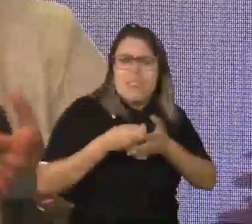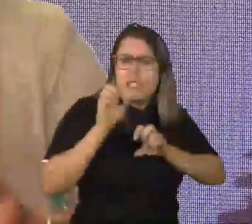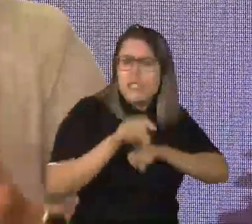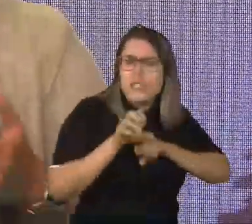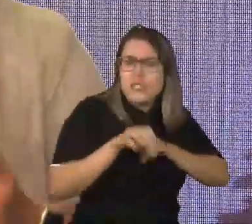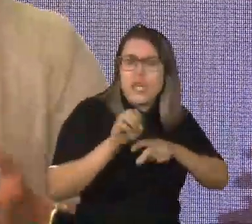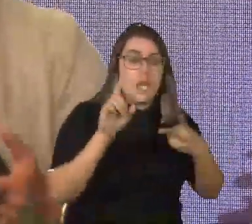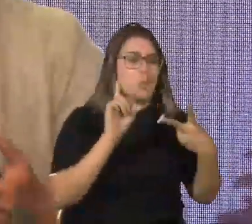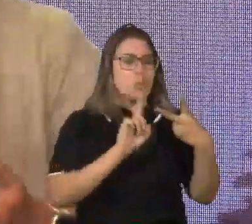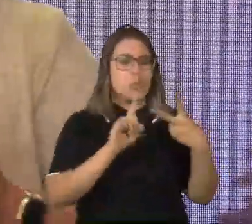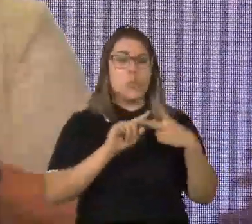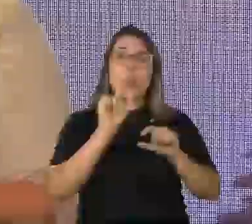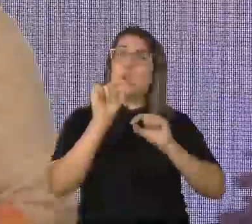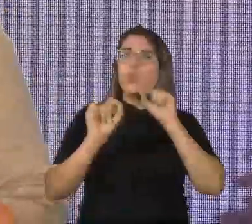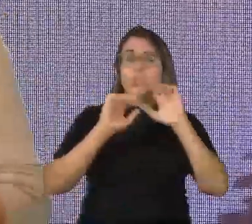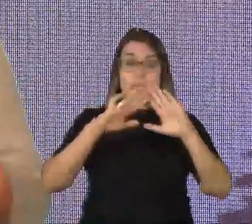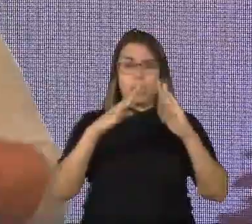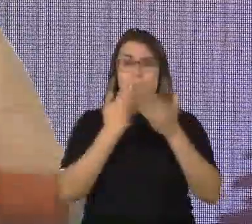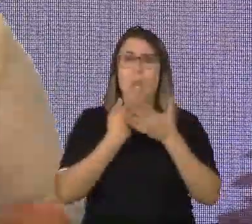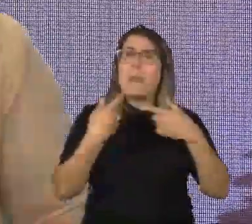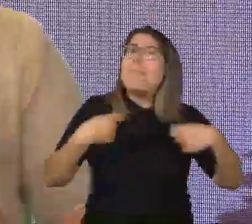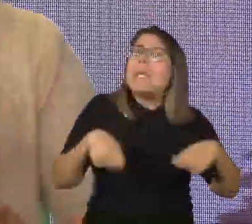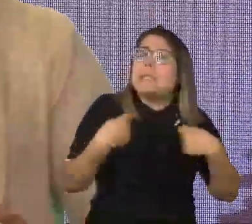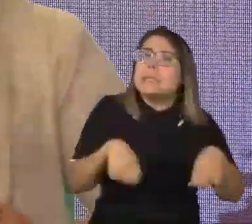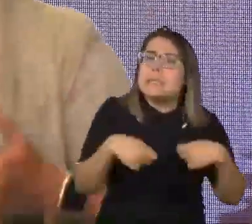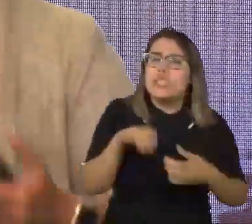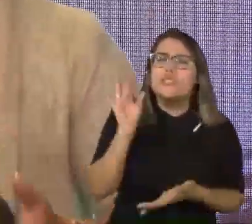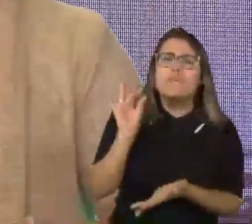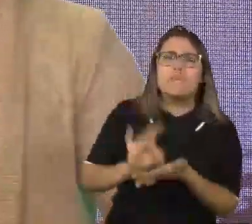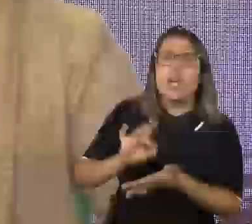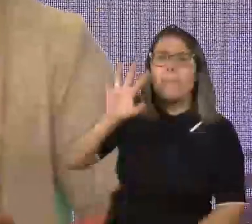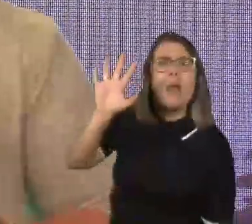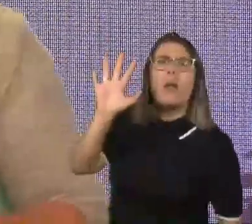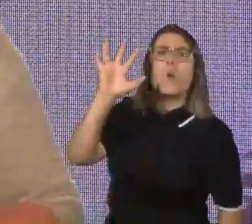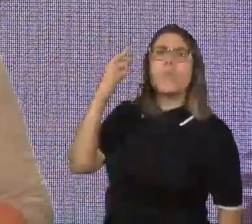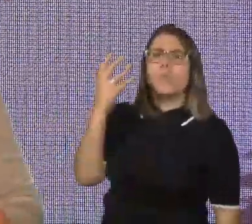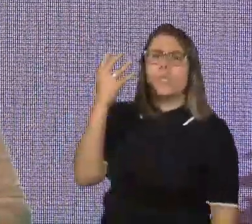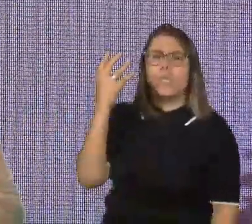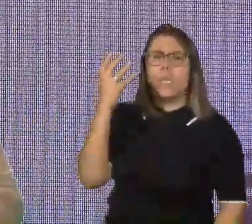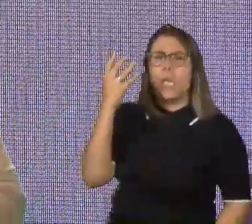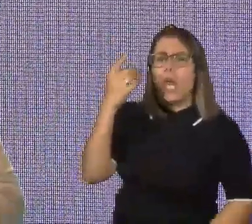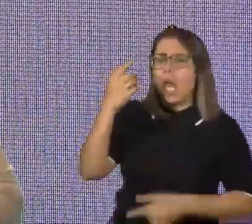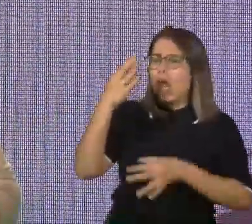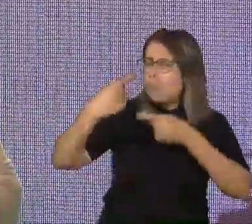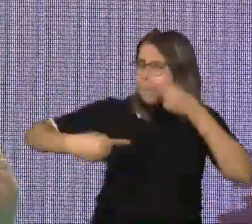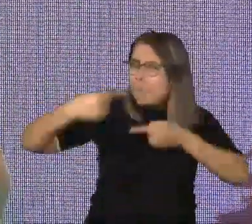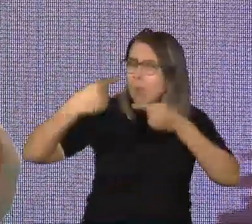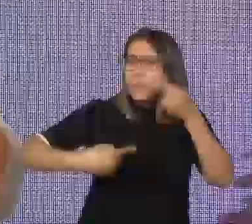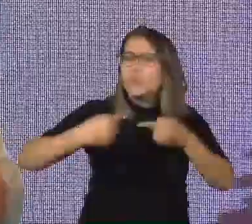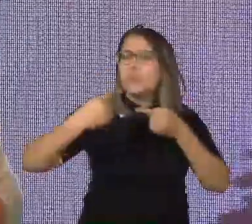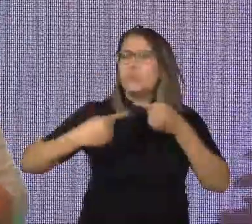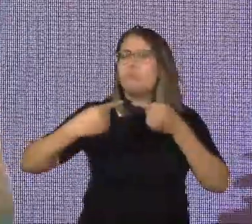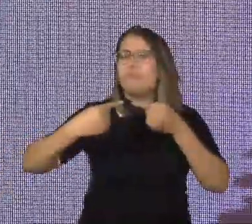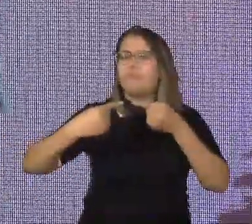que caminho a escola tem que tomar para realmente fazer essa política de educação inclusiva de qualidade? E,